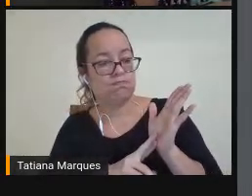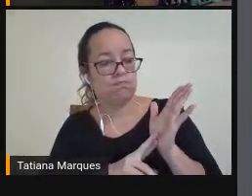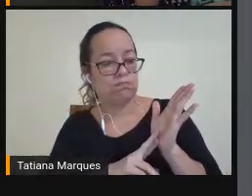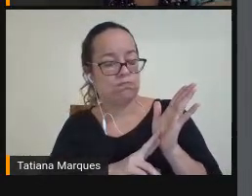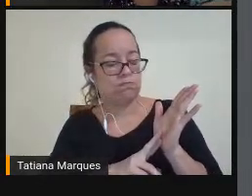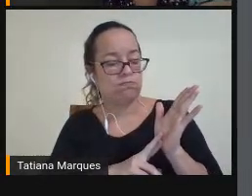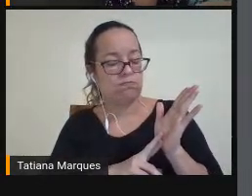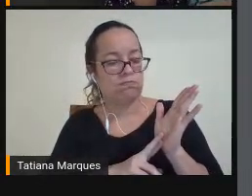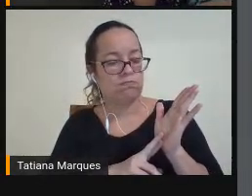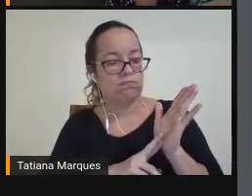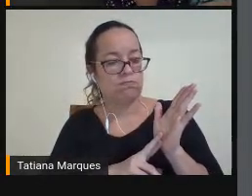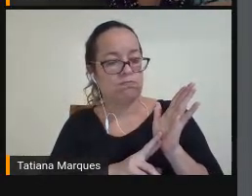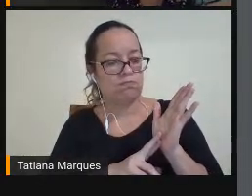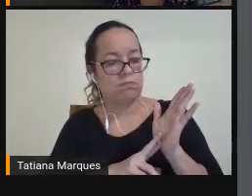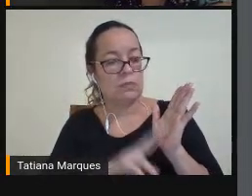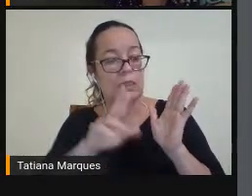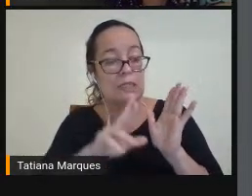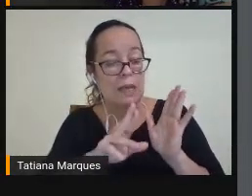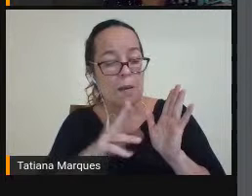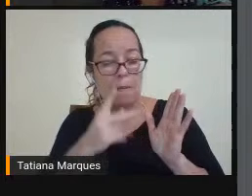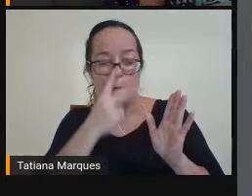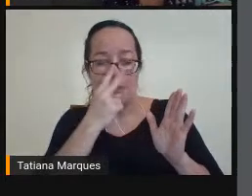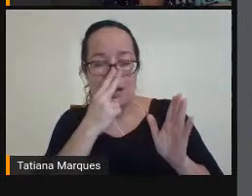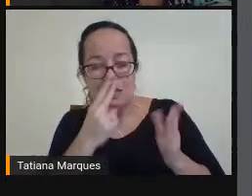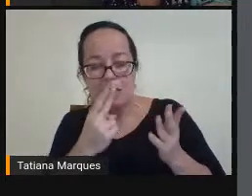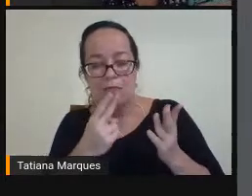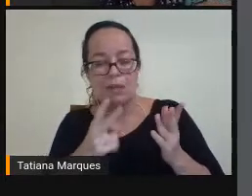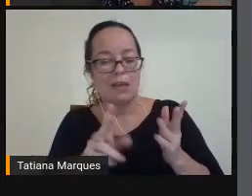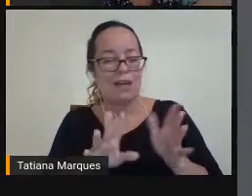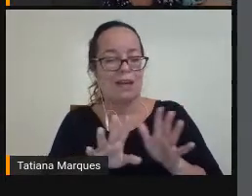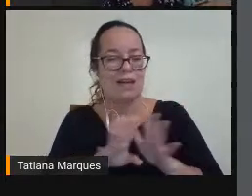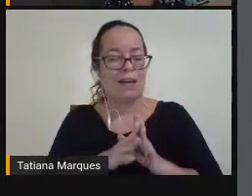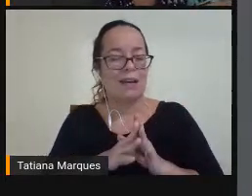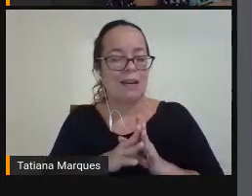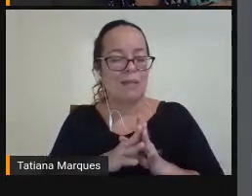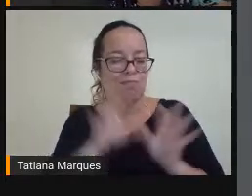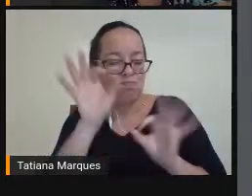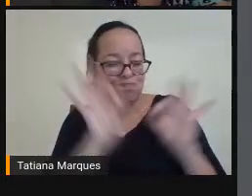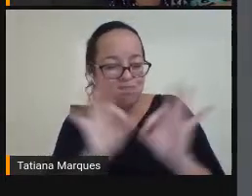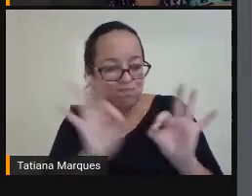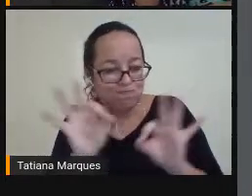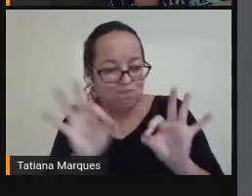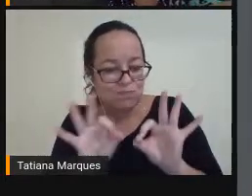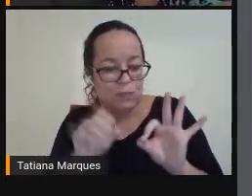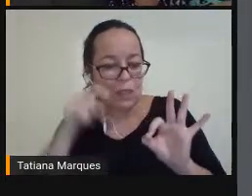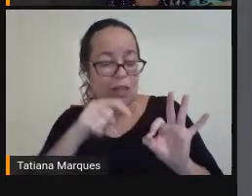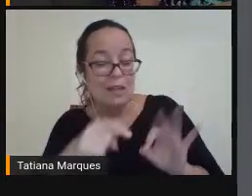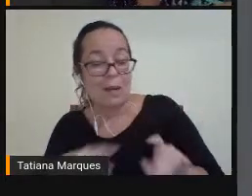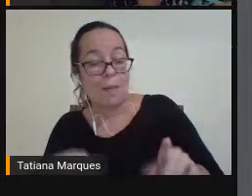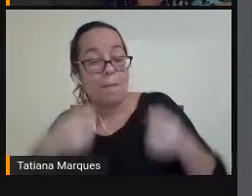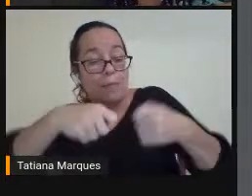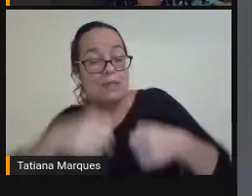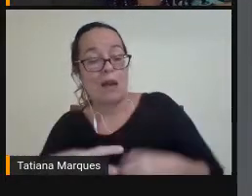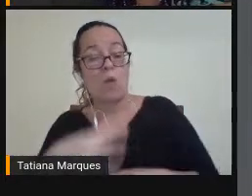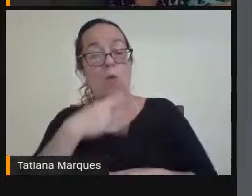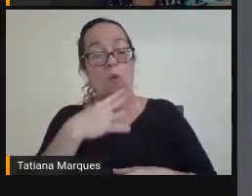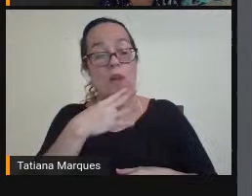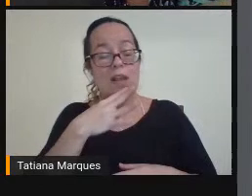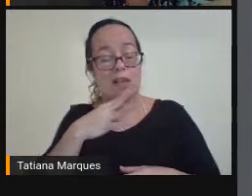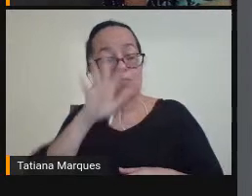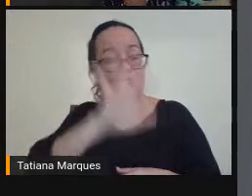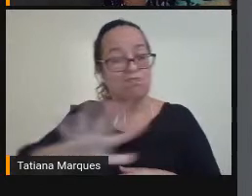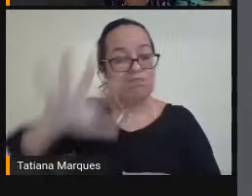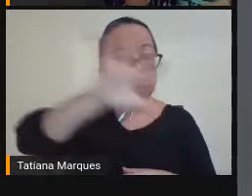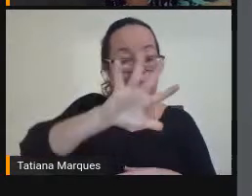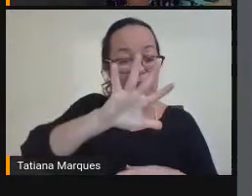De Padronização Dos pictogramas Exige Exige um conhecimento Muito grande Sobre as